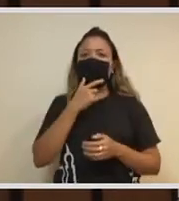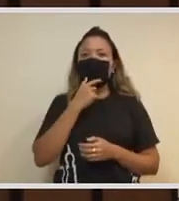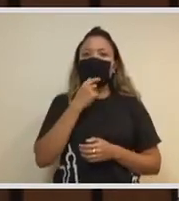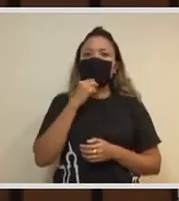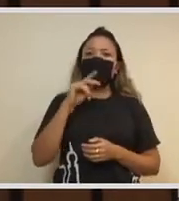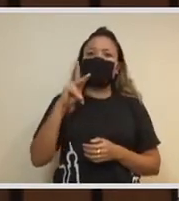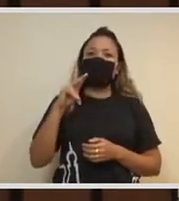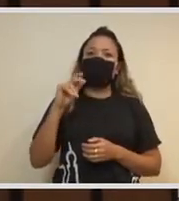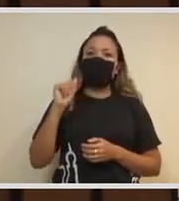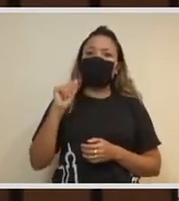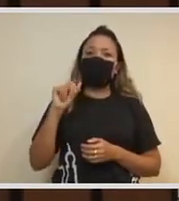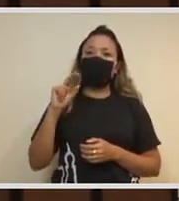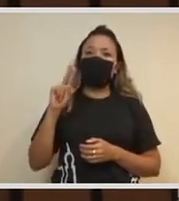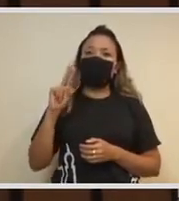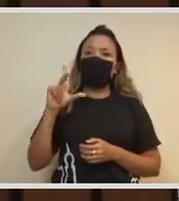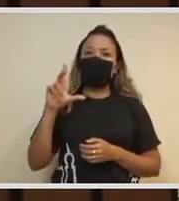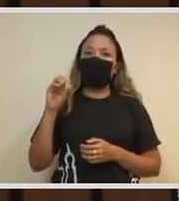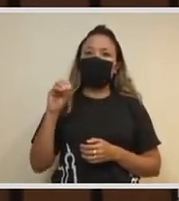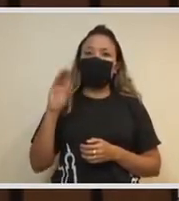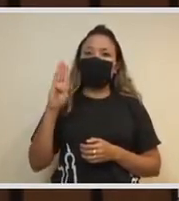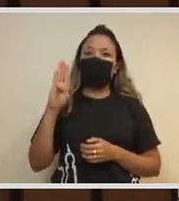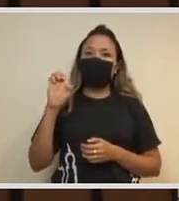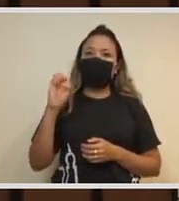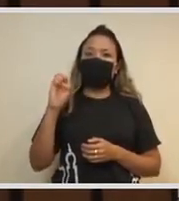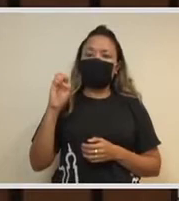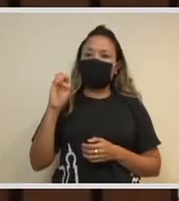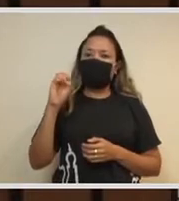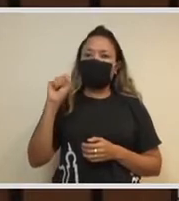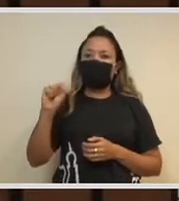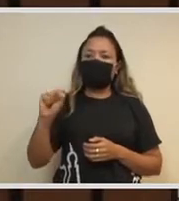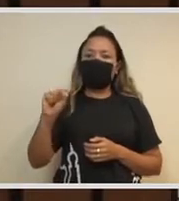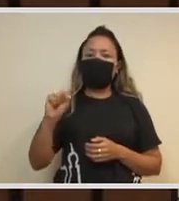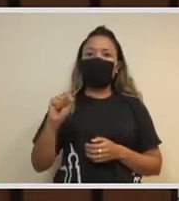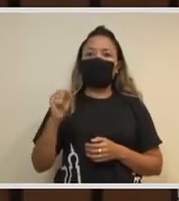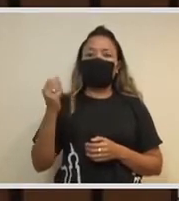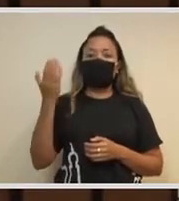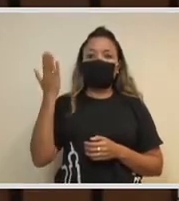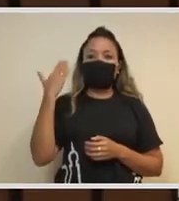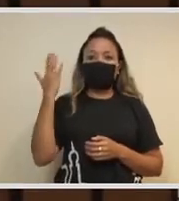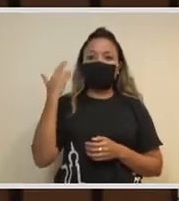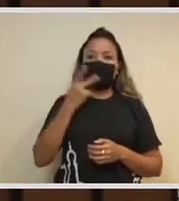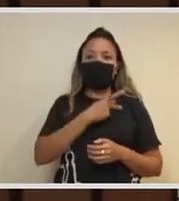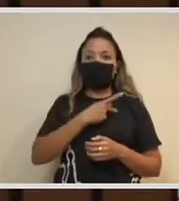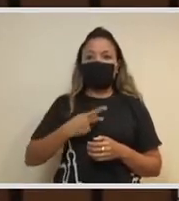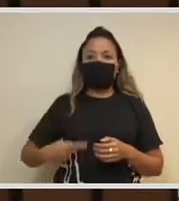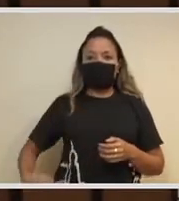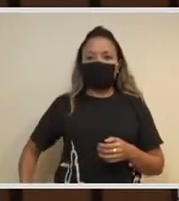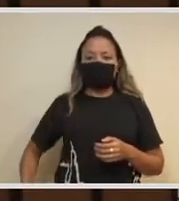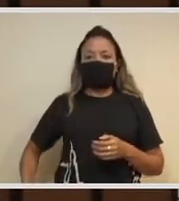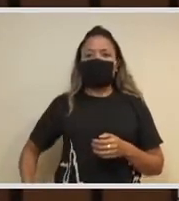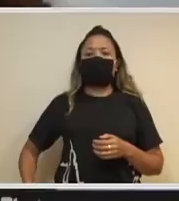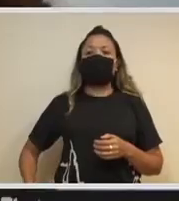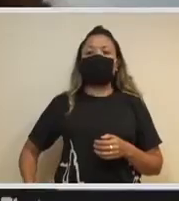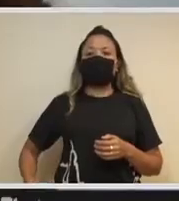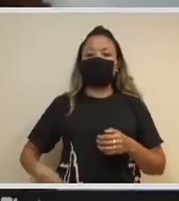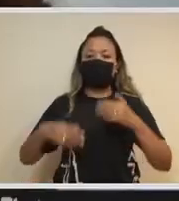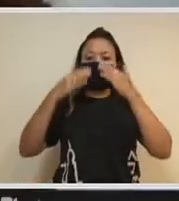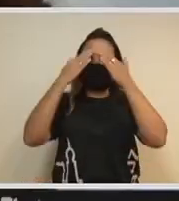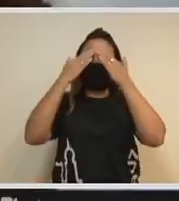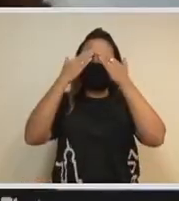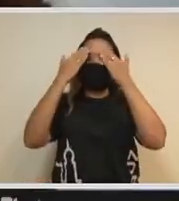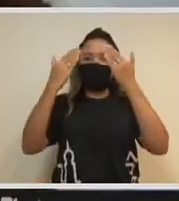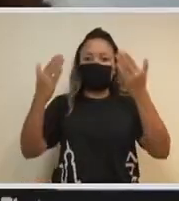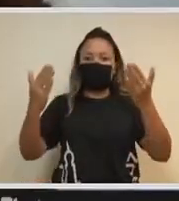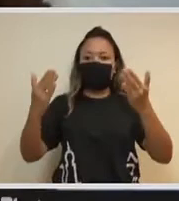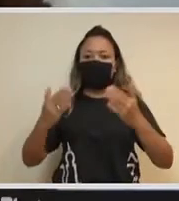Buz, nosso querido ex-presidente, por essa atuação ao CRIZ. Vai ser uma grande